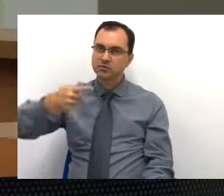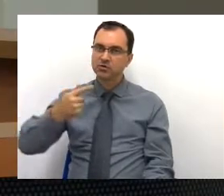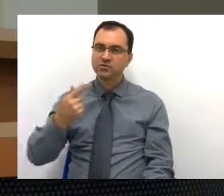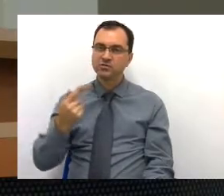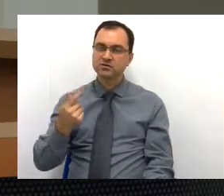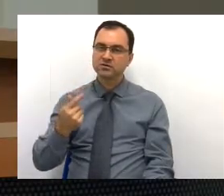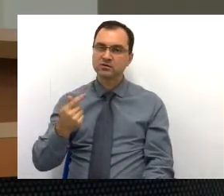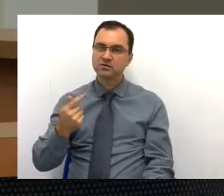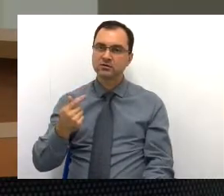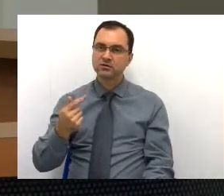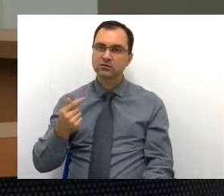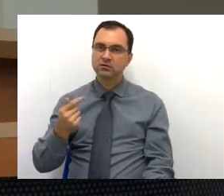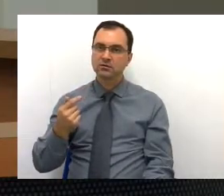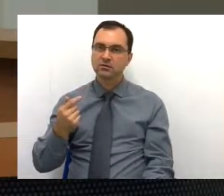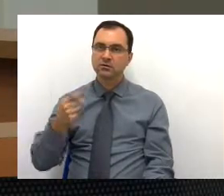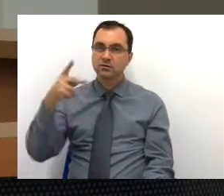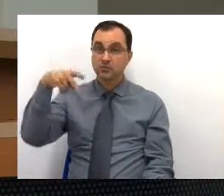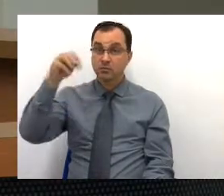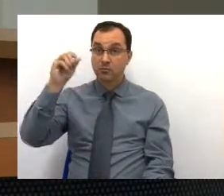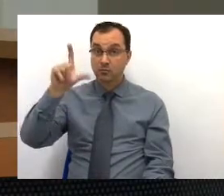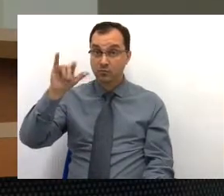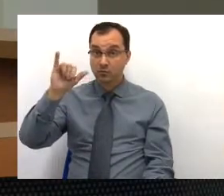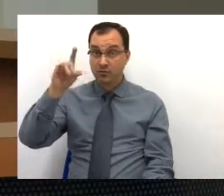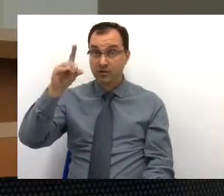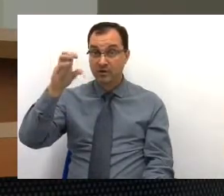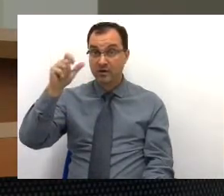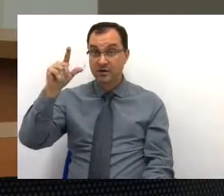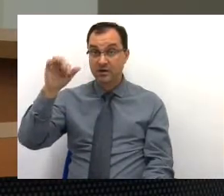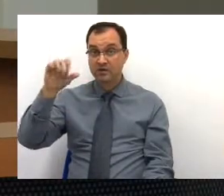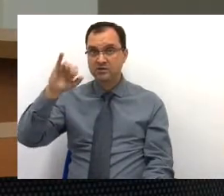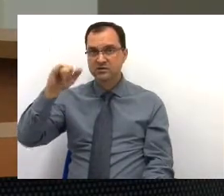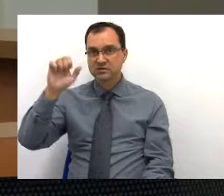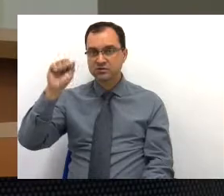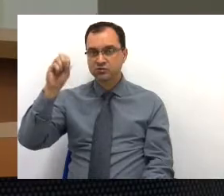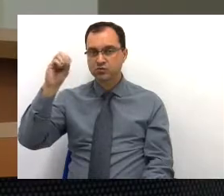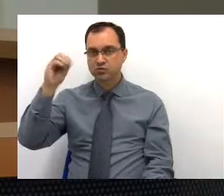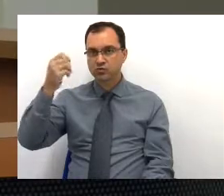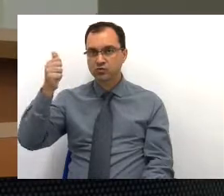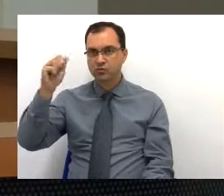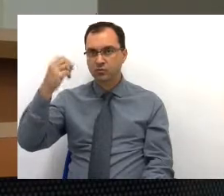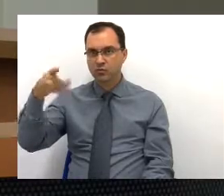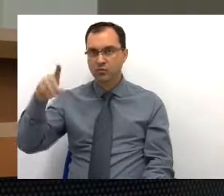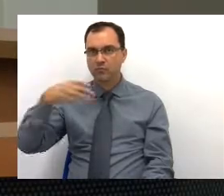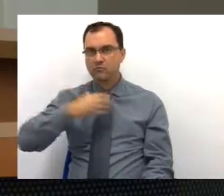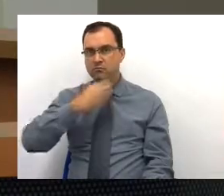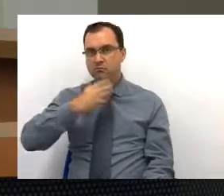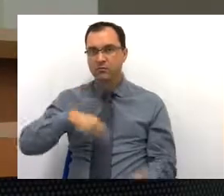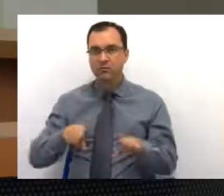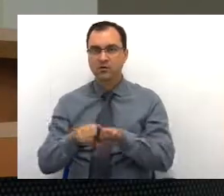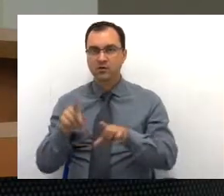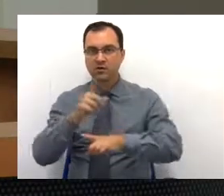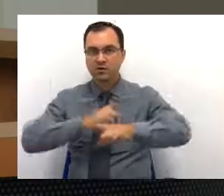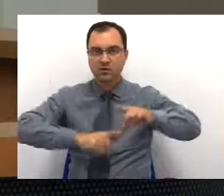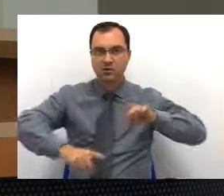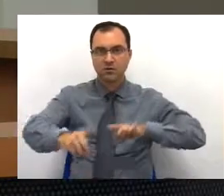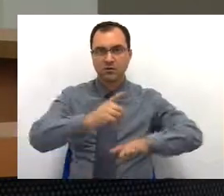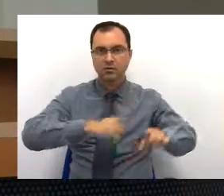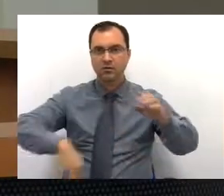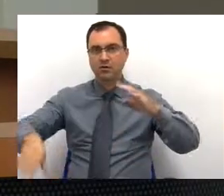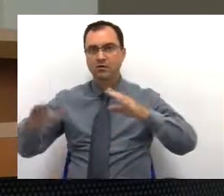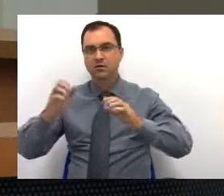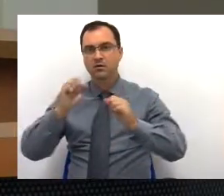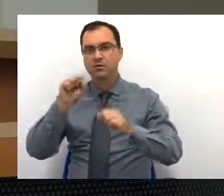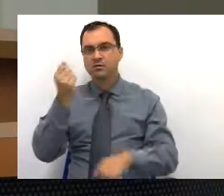aliás, Policlínica Maria Dirce, São João, Paraíso, que hoje é administrada pela Santa Casa